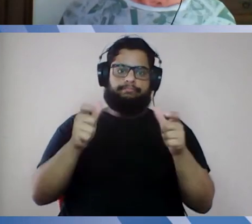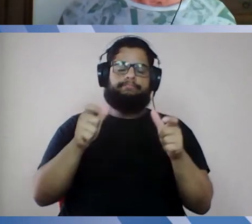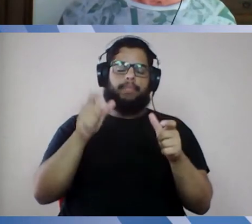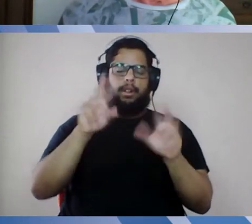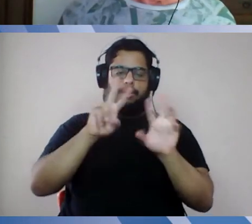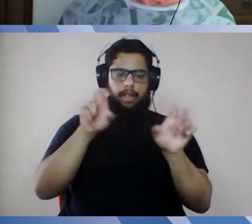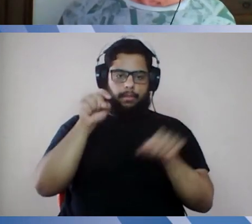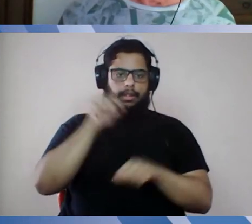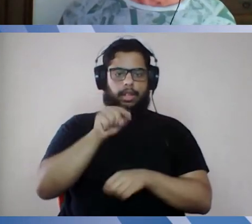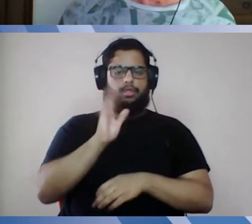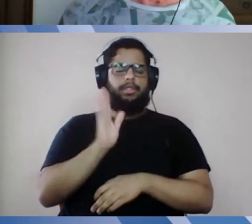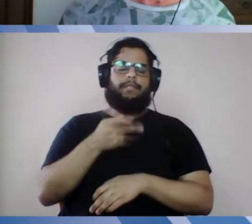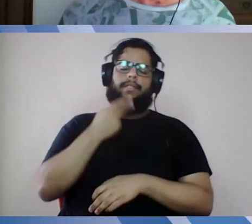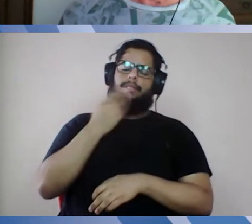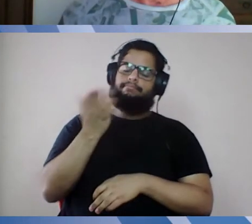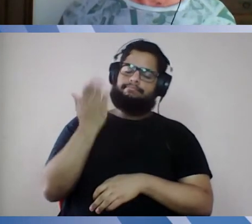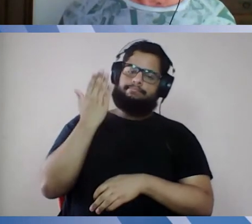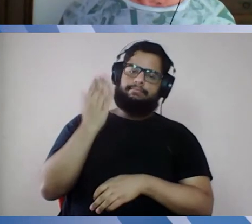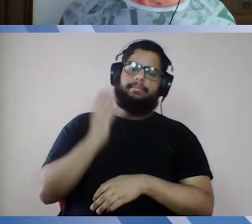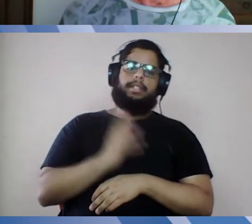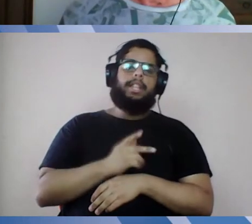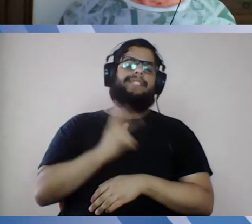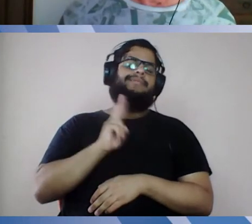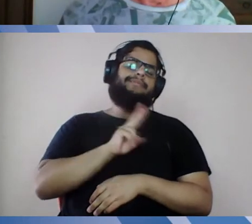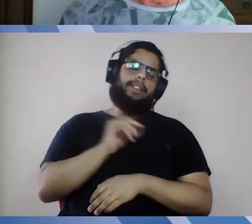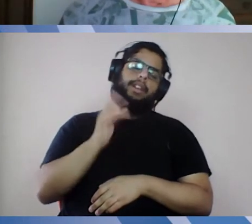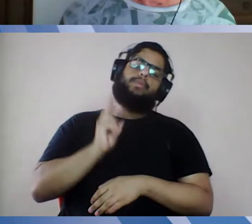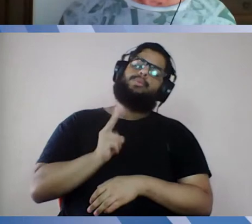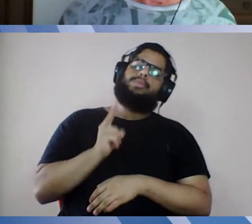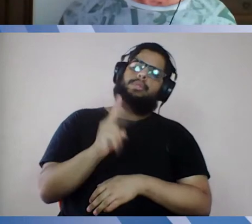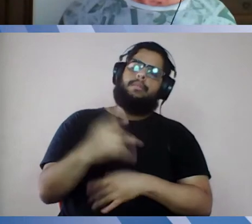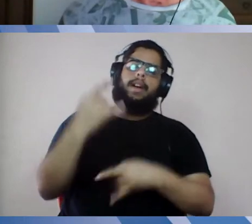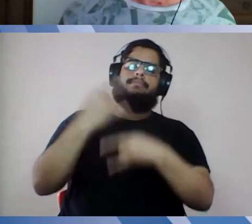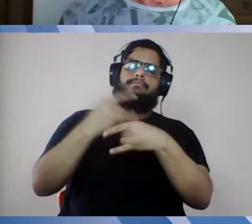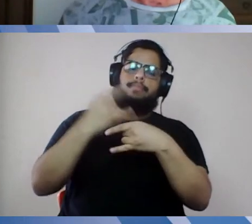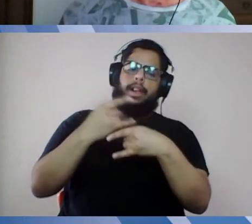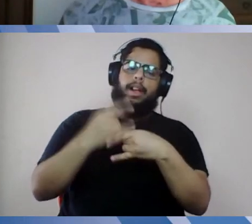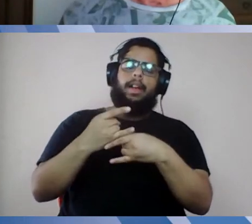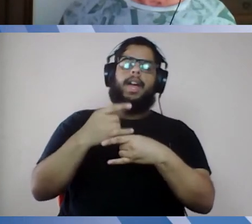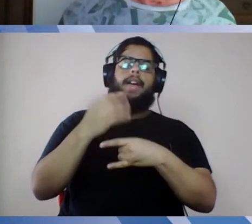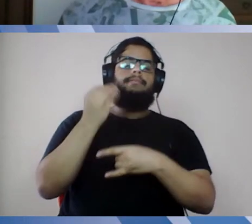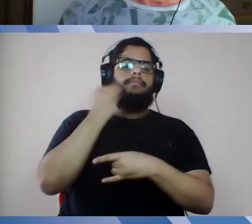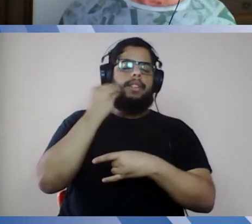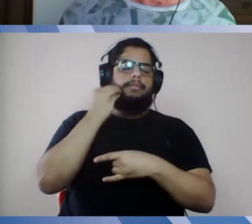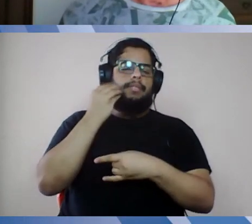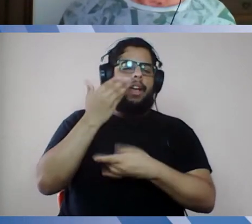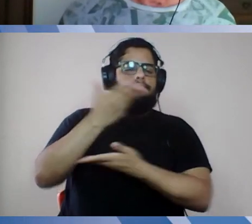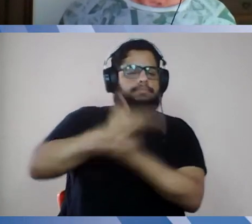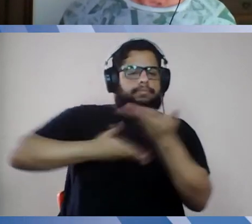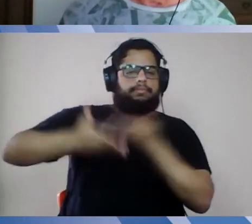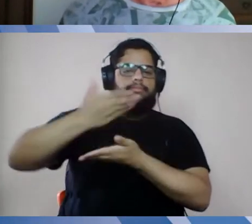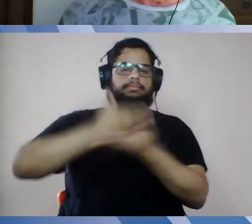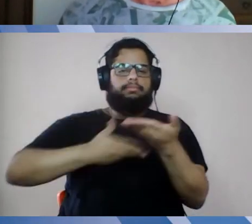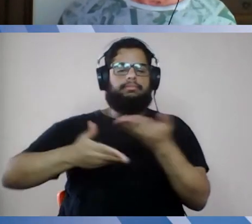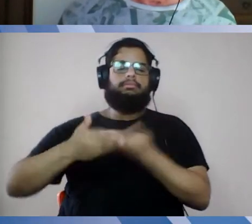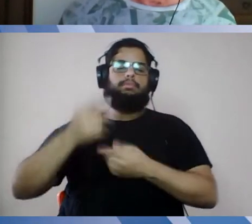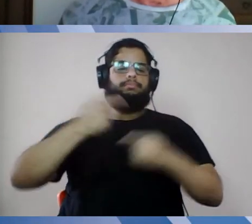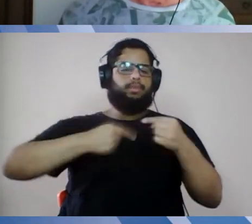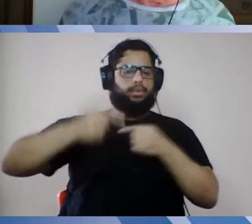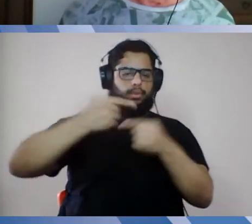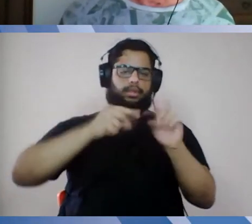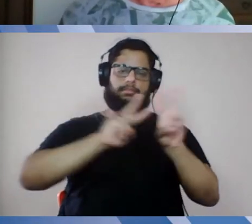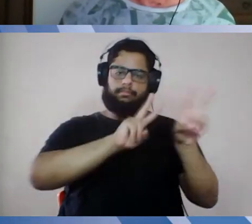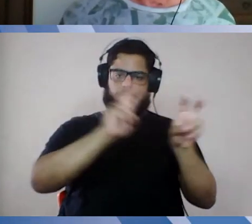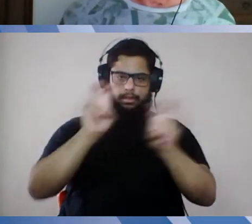momento, como eu já disse, a gente vai seguir fazendo novas lives, novas comunicações, para abordar todos esses temas, mas